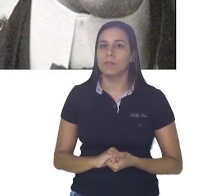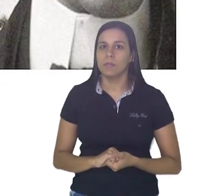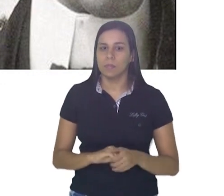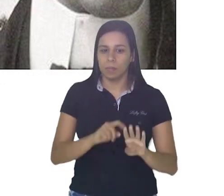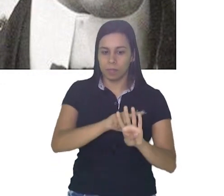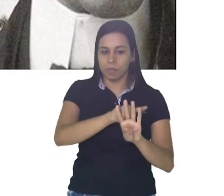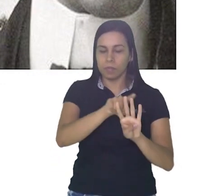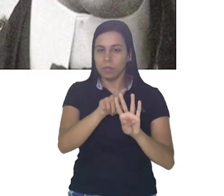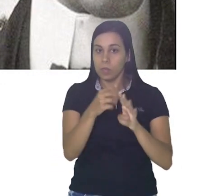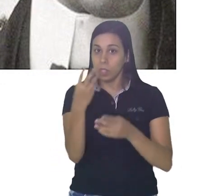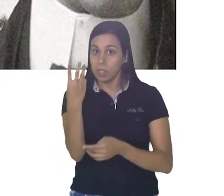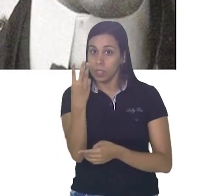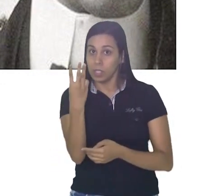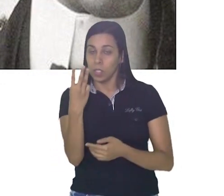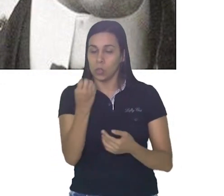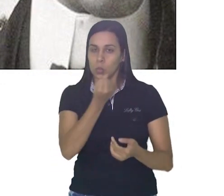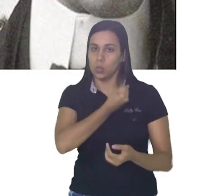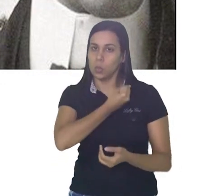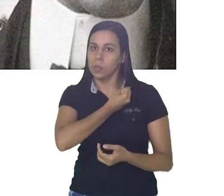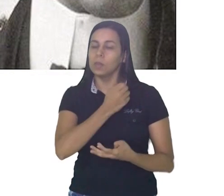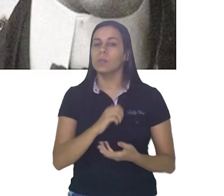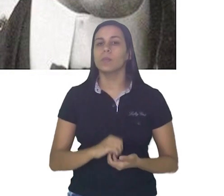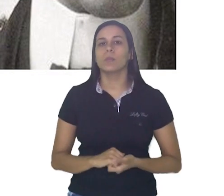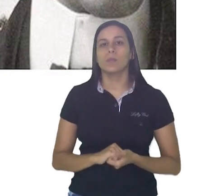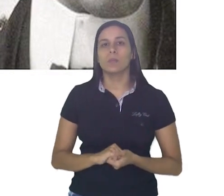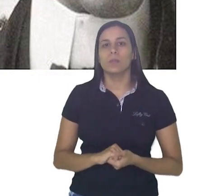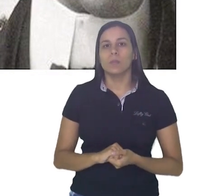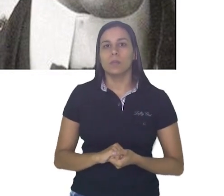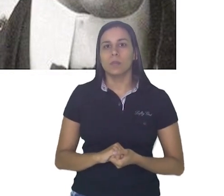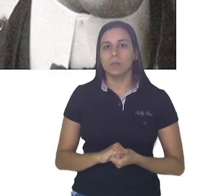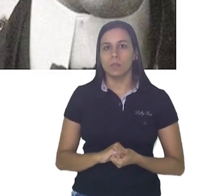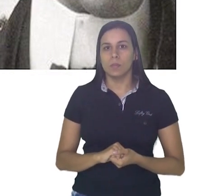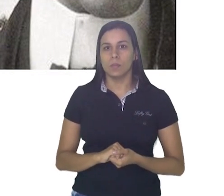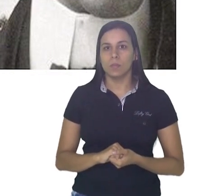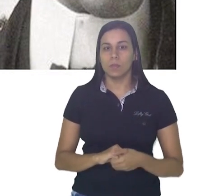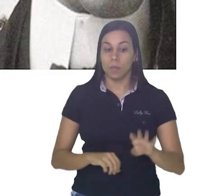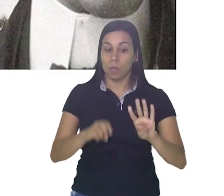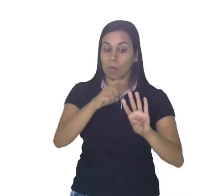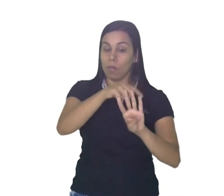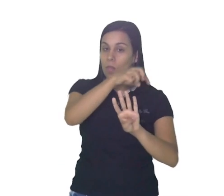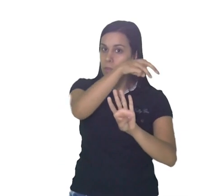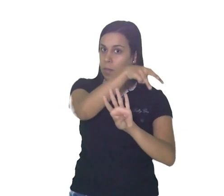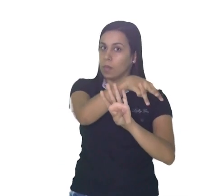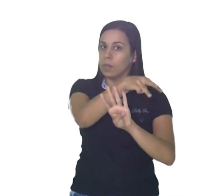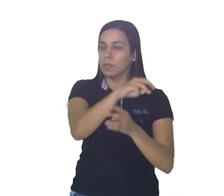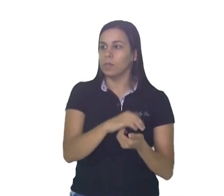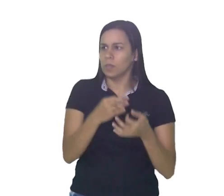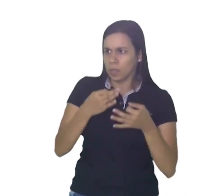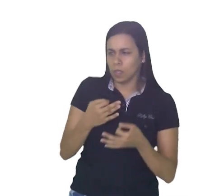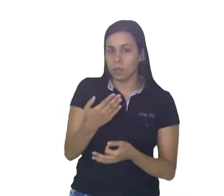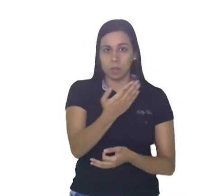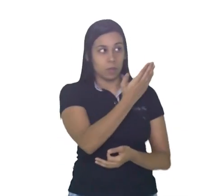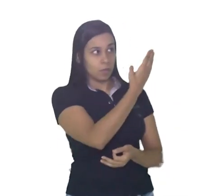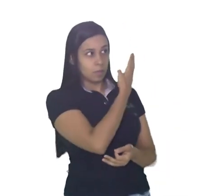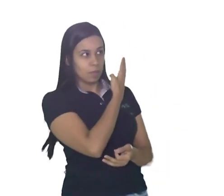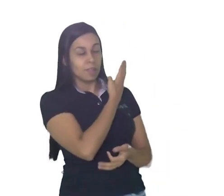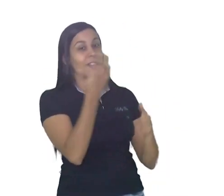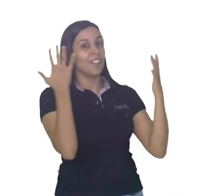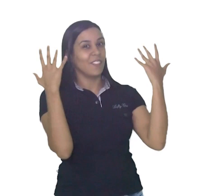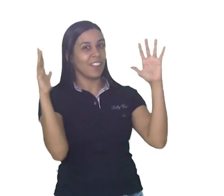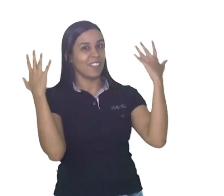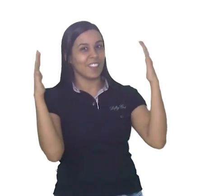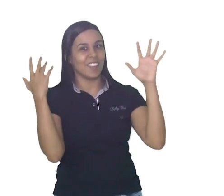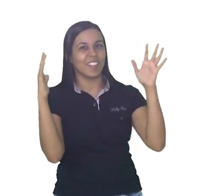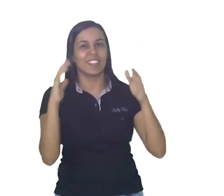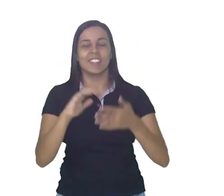esses três números representam a ordem das unidades de milhar. Vamos conferir? Fizeram certinho? Parabéns!